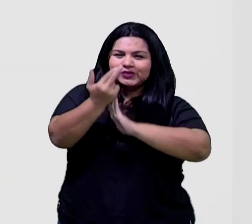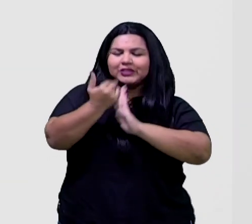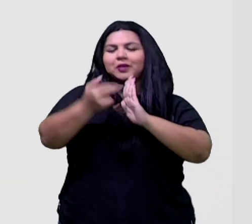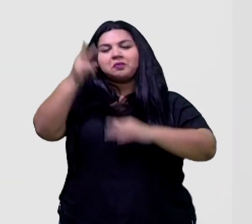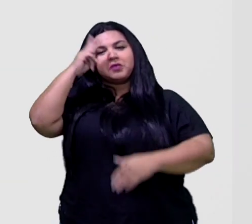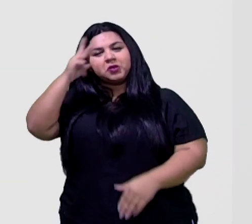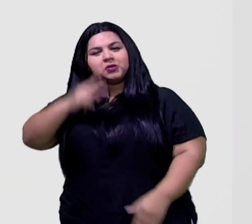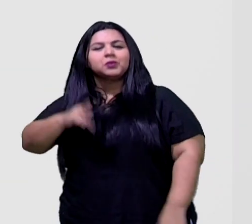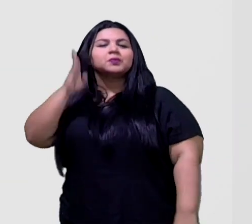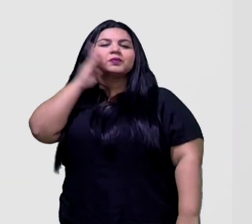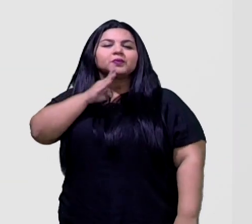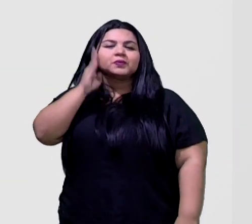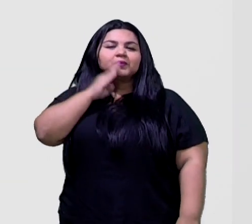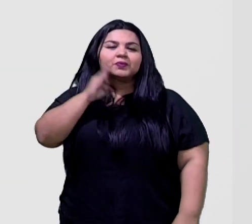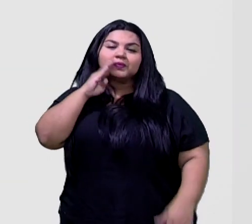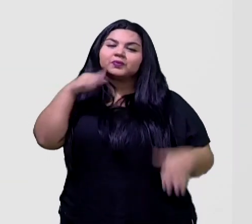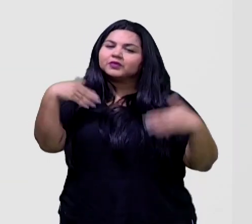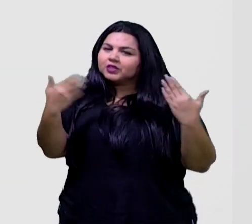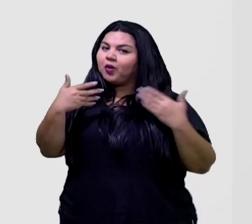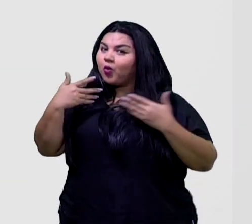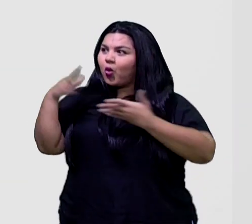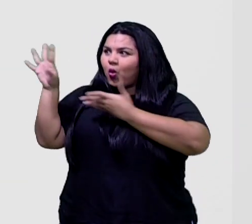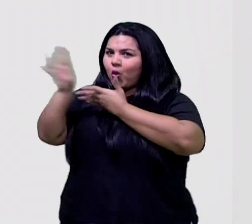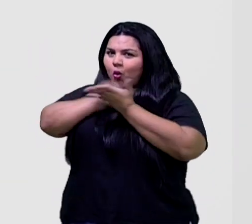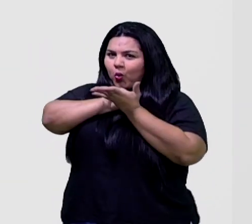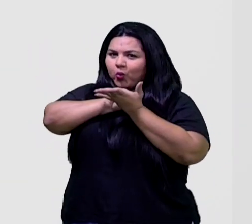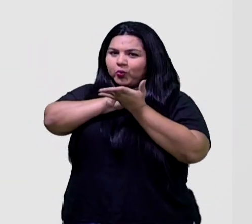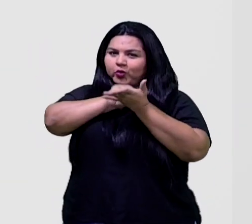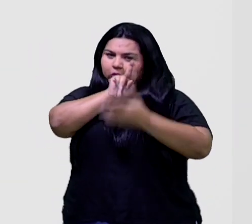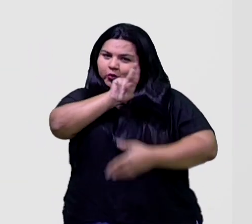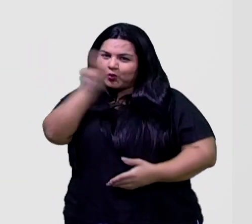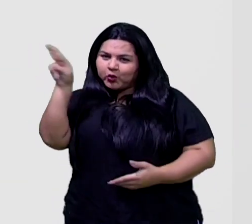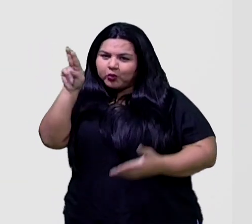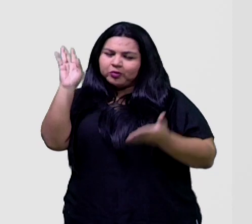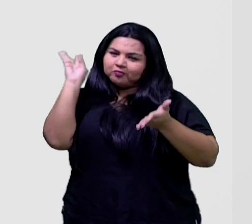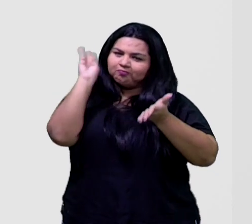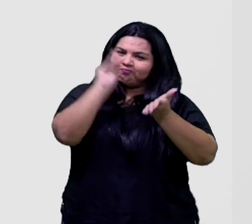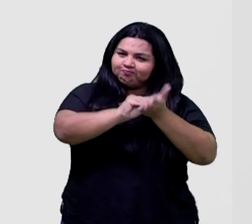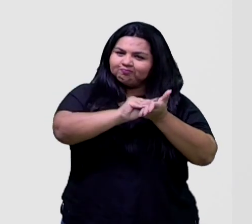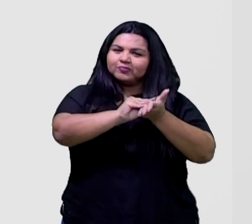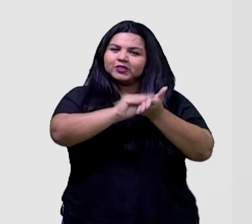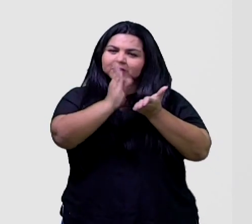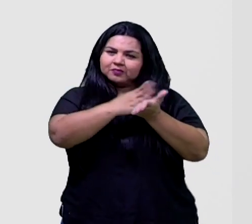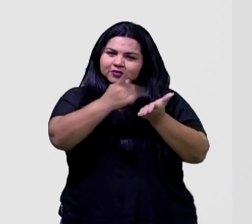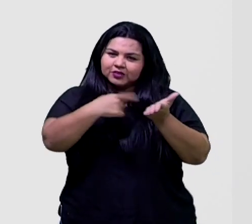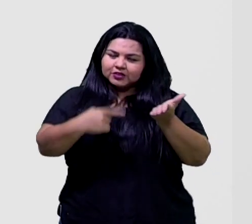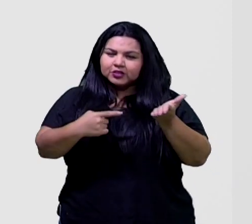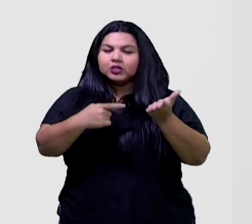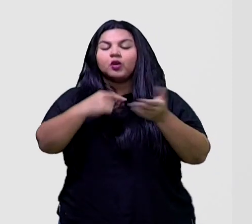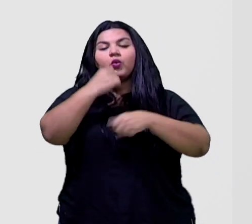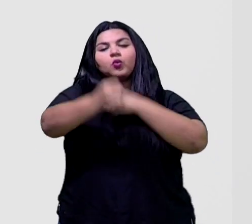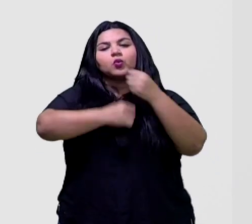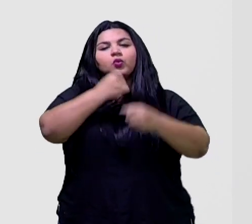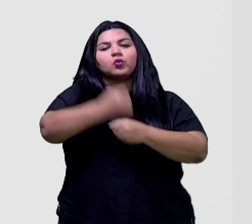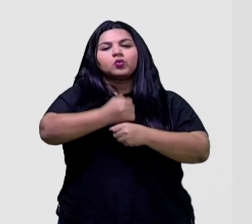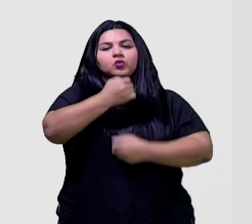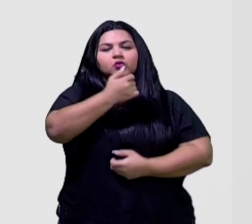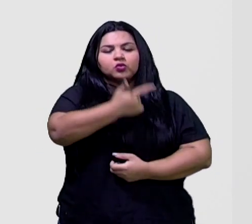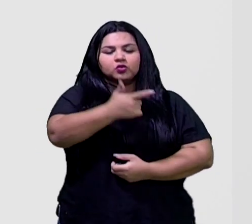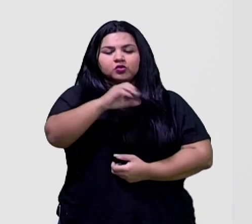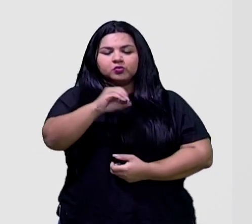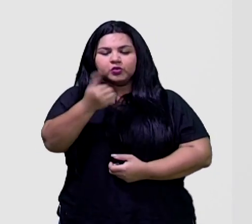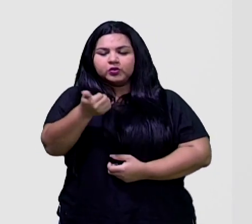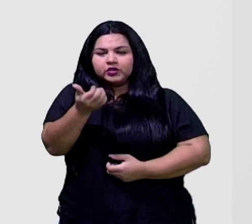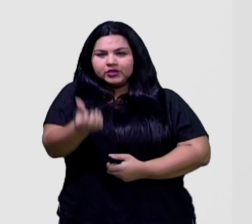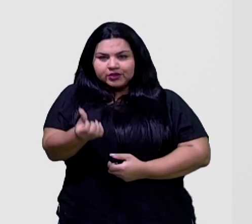uma história bem legal. Então, anotem. Zootopia. É um filme de 2016. Está aí a capa do filme para vocês